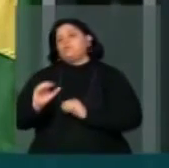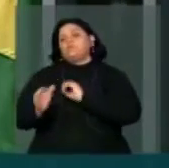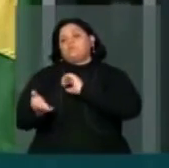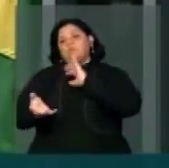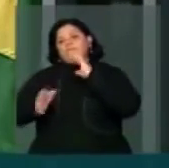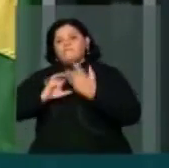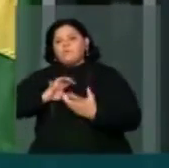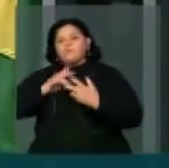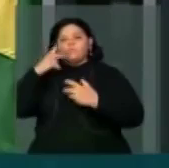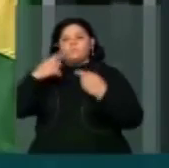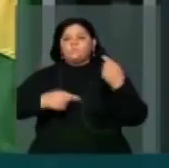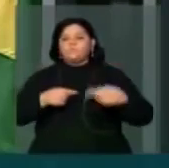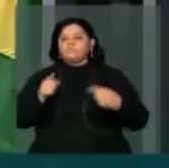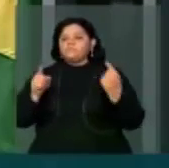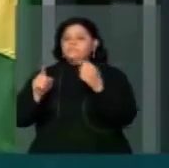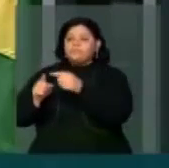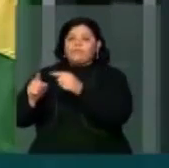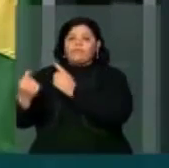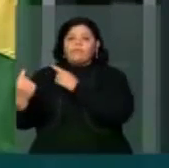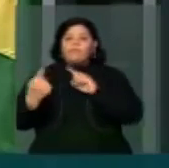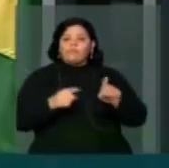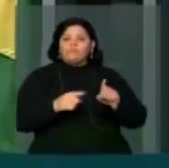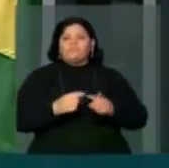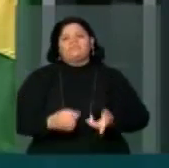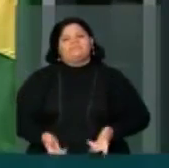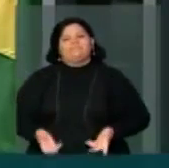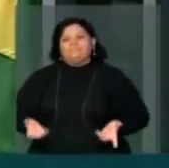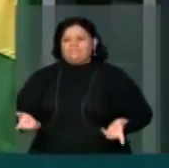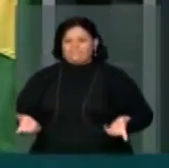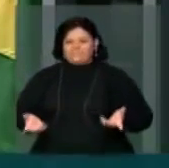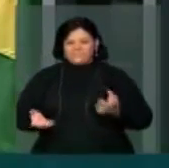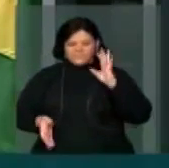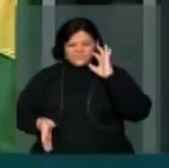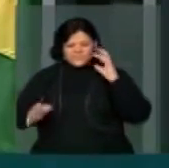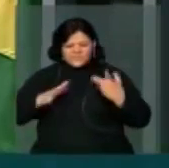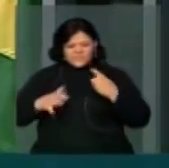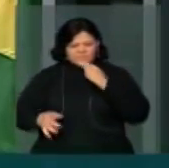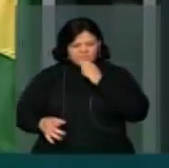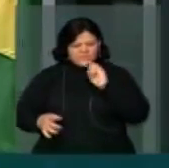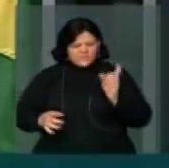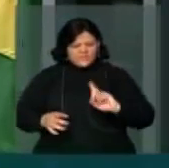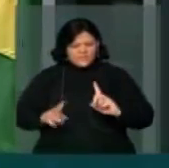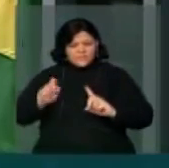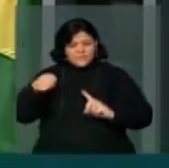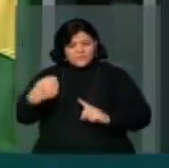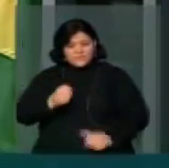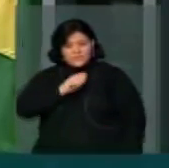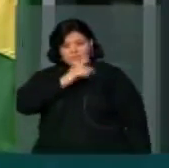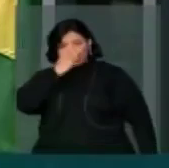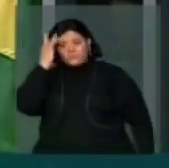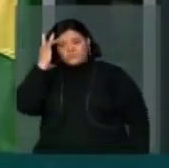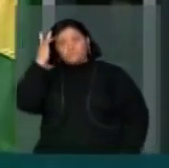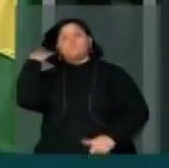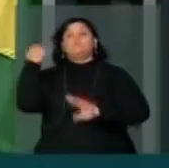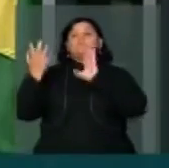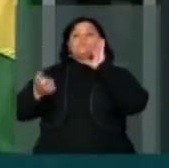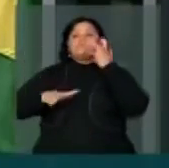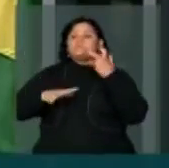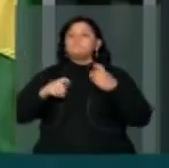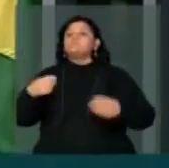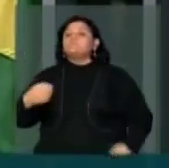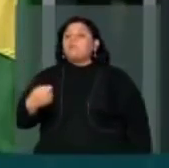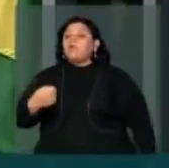política são contra. A admissibilidade não é decisão. Quem vai decidir a Comissão Especial? Pois não,